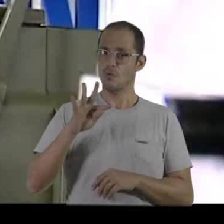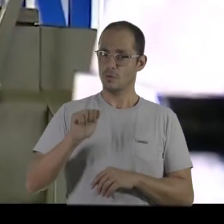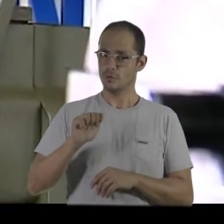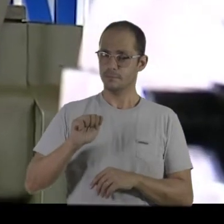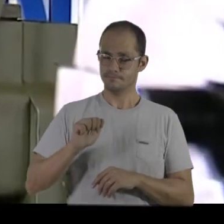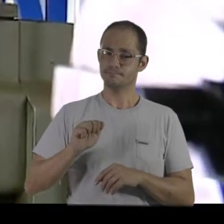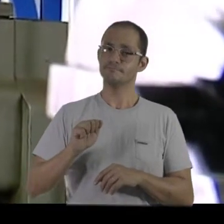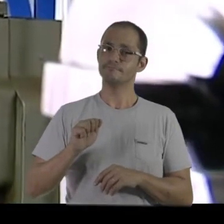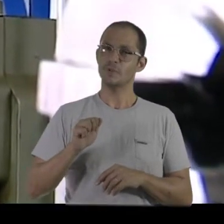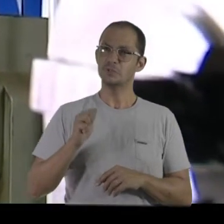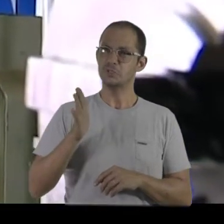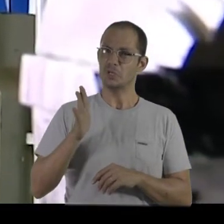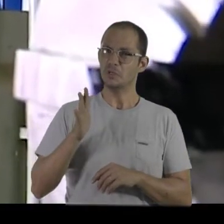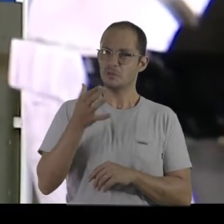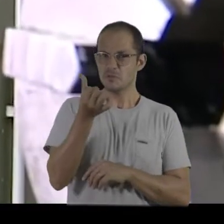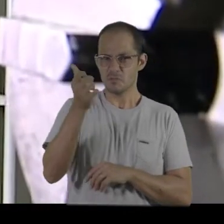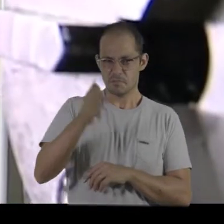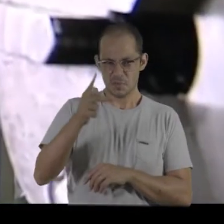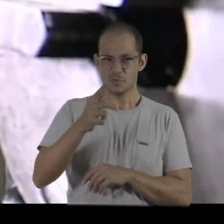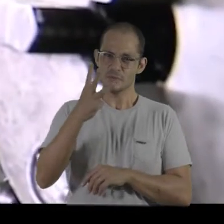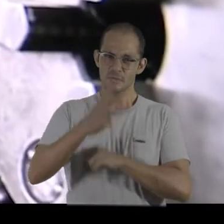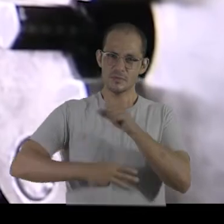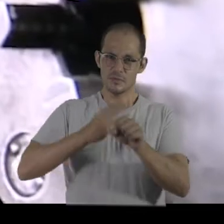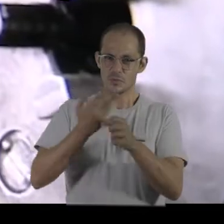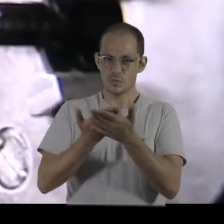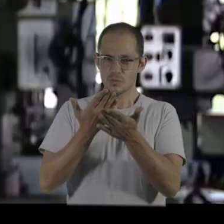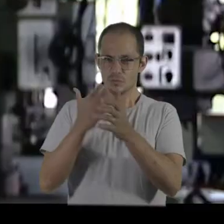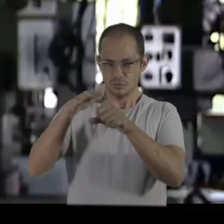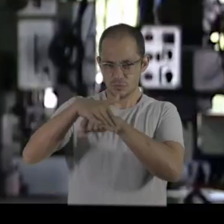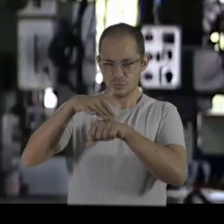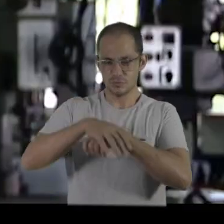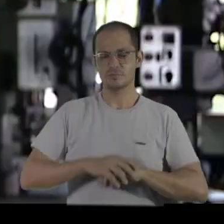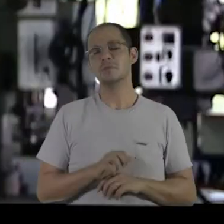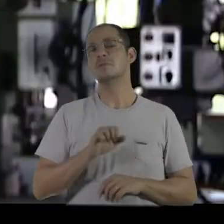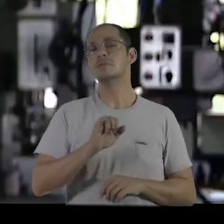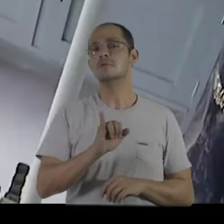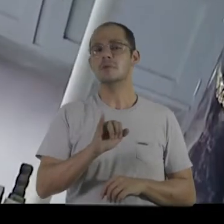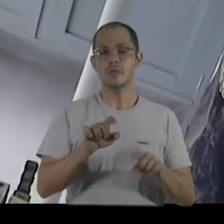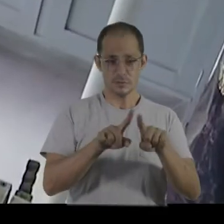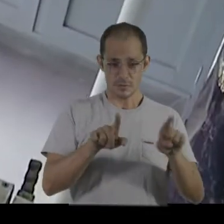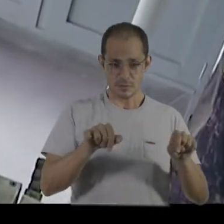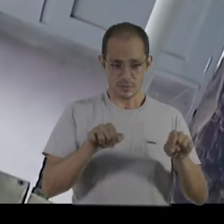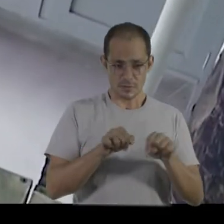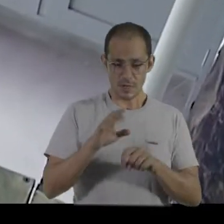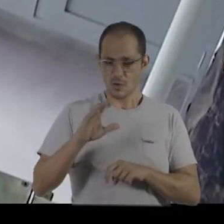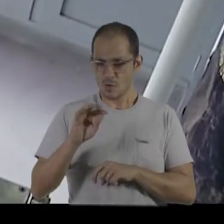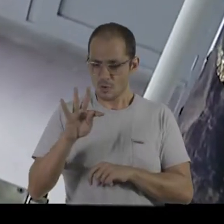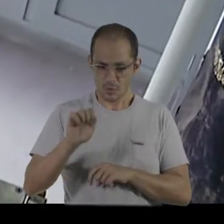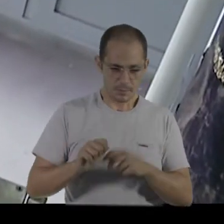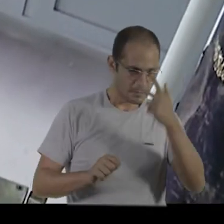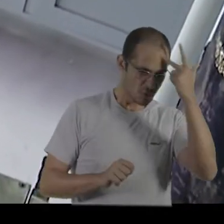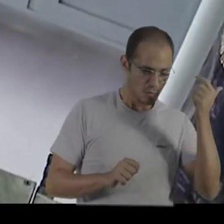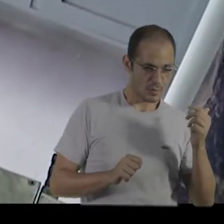Eu sou cotista racial no curso de Engenharia Mecânica, né? Estou aí no sexto período, no terceiro ano de Engenharia Mecânica noturno. Quando você coloca